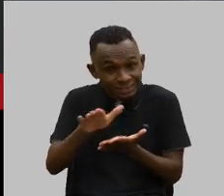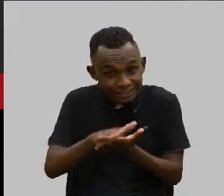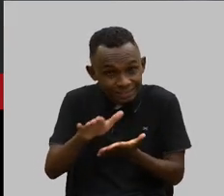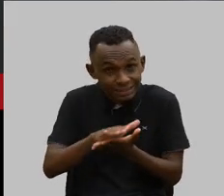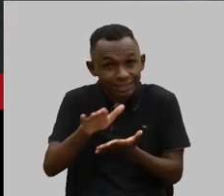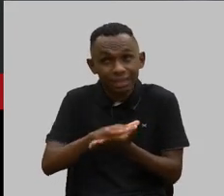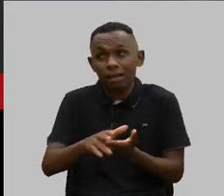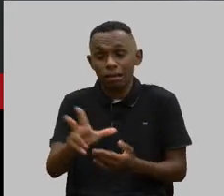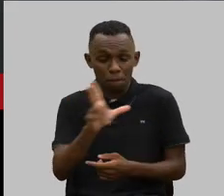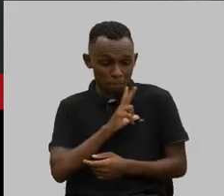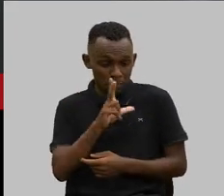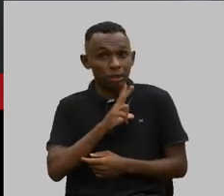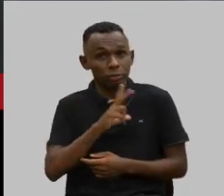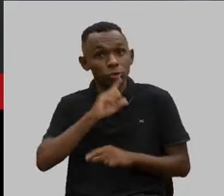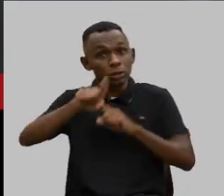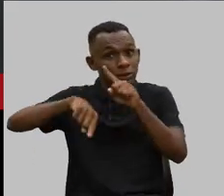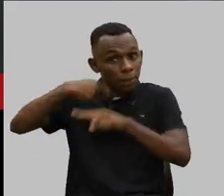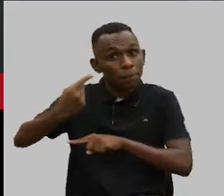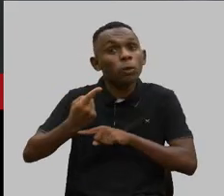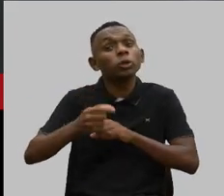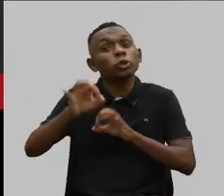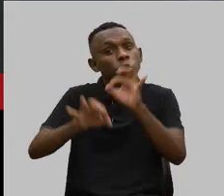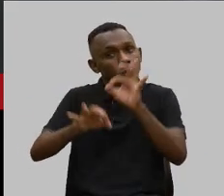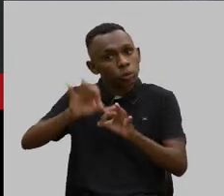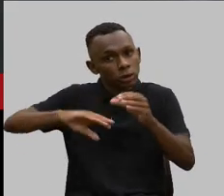judicializar a questão para pegar o reembolso de volta,